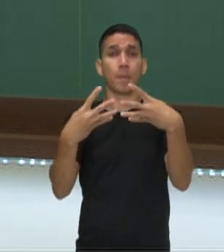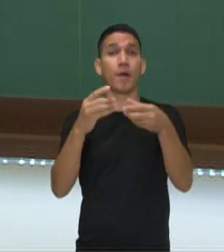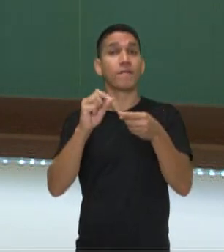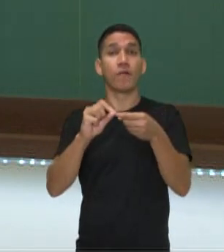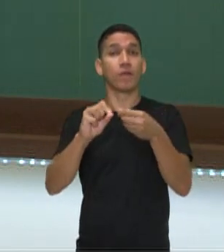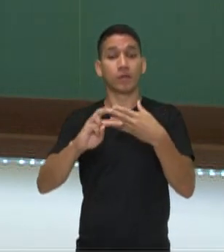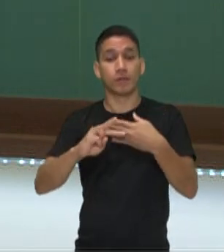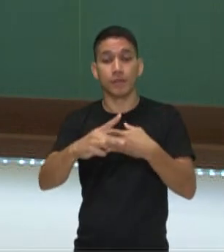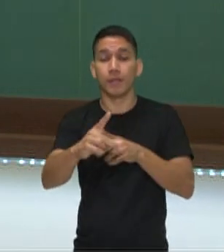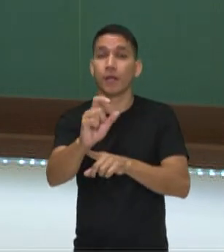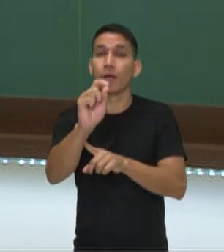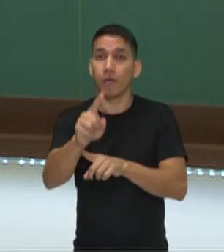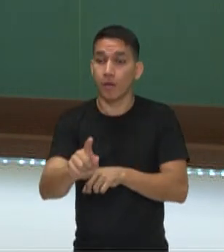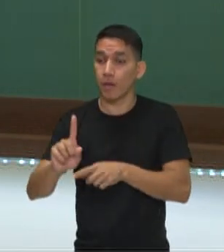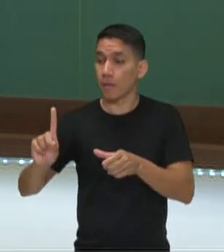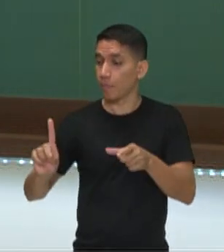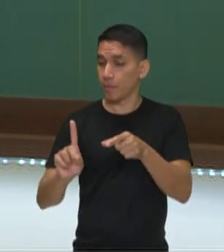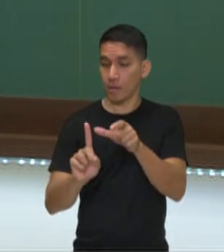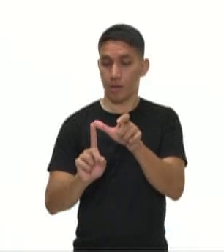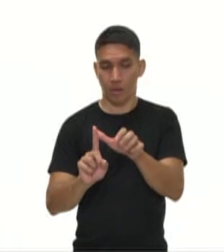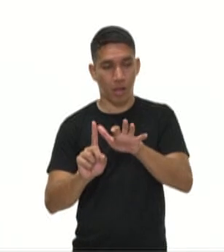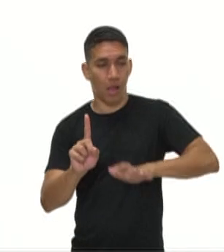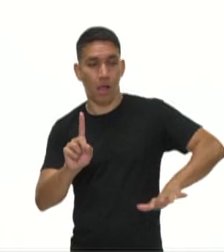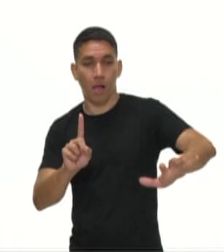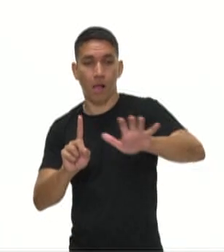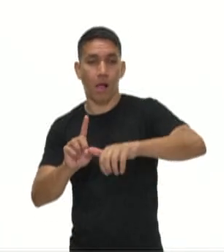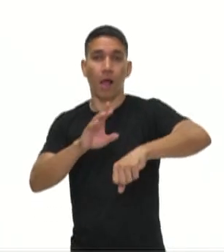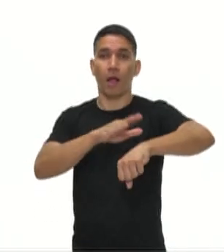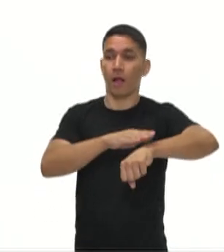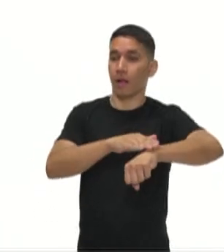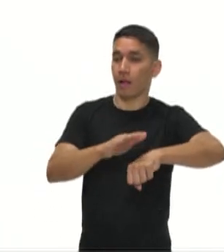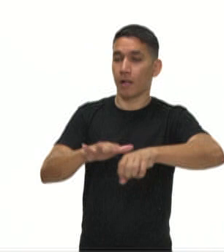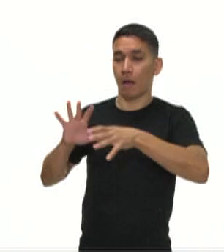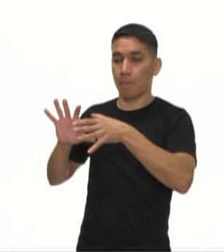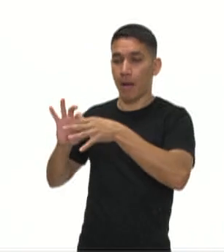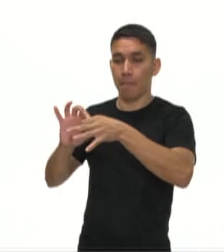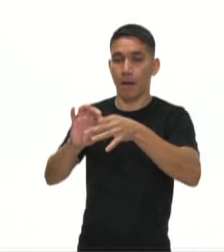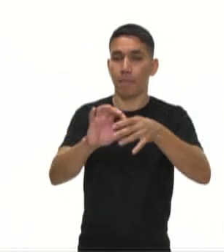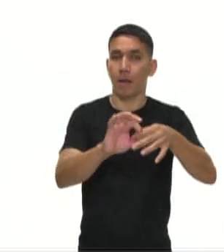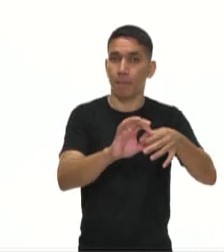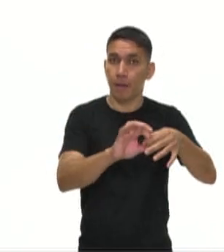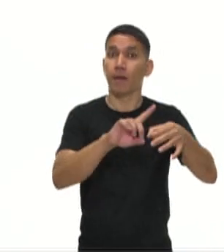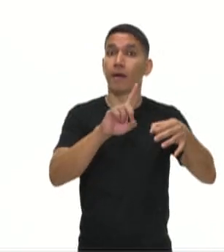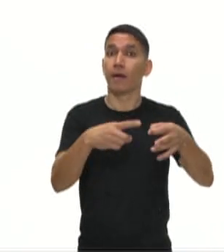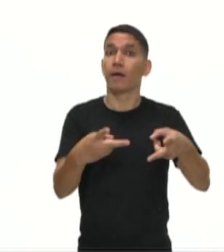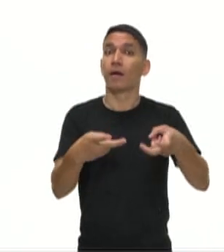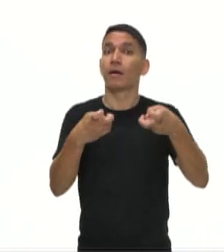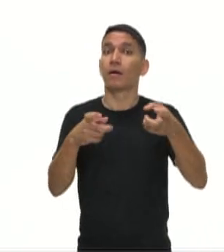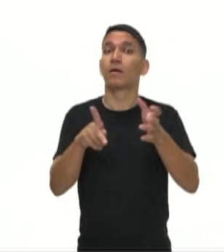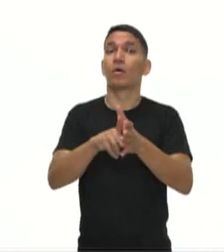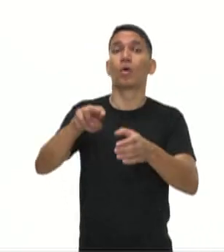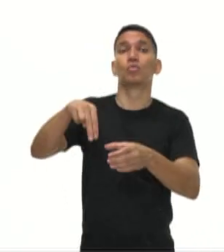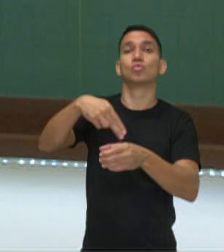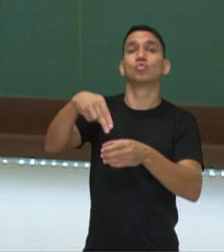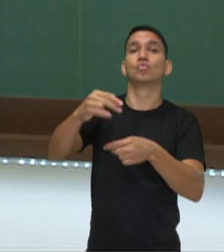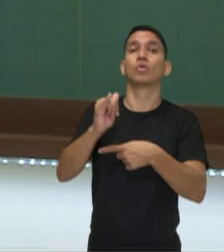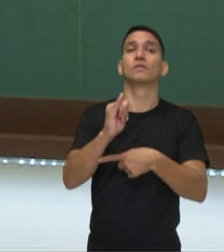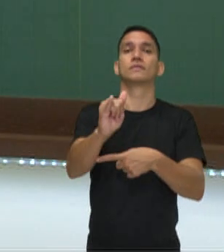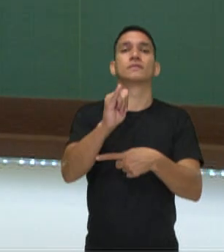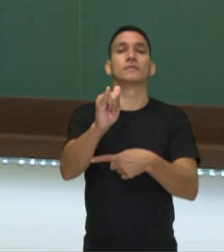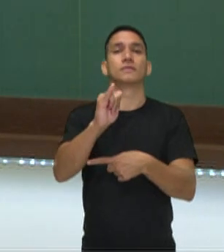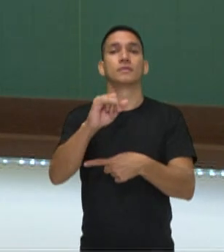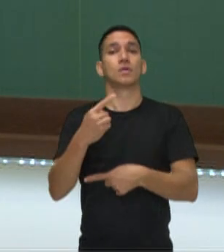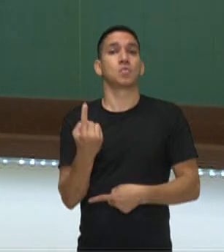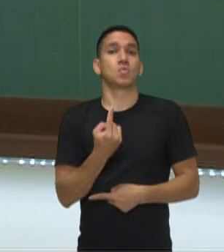com o quê? Personagens, espaço, tempo e enredo, tem um núcleo narrativo